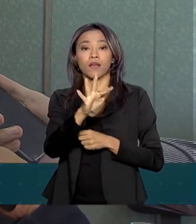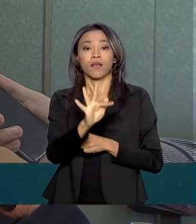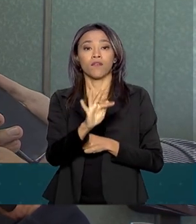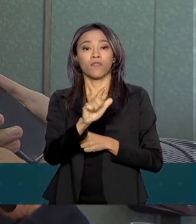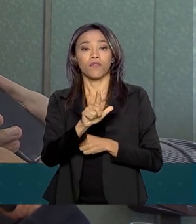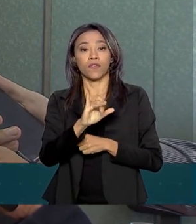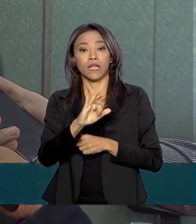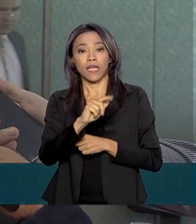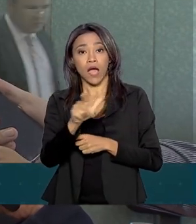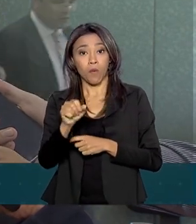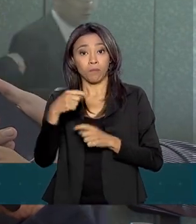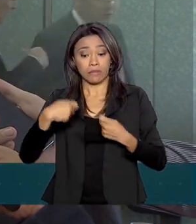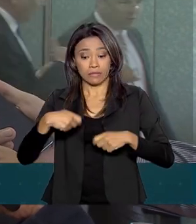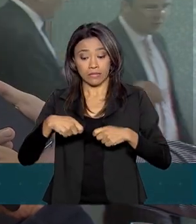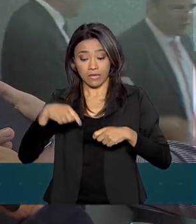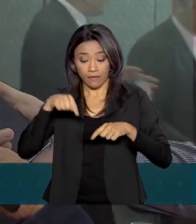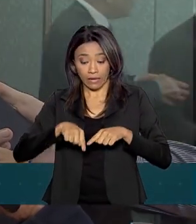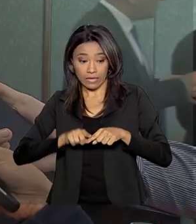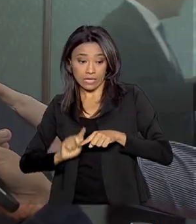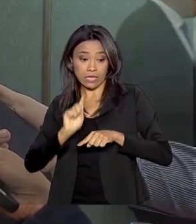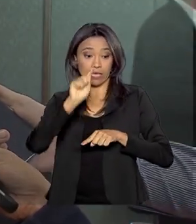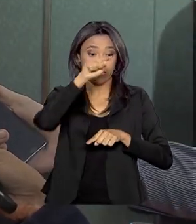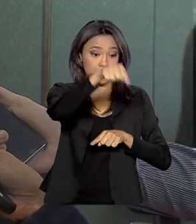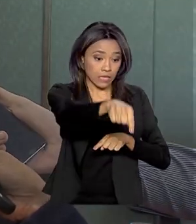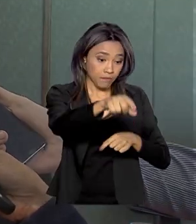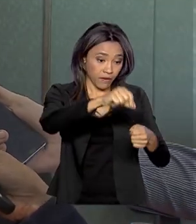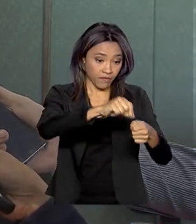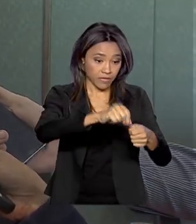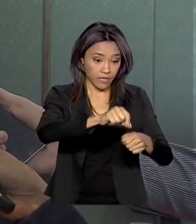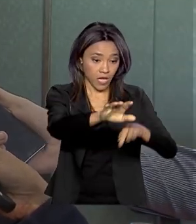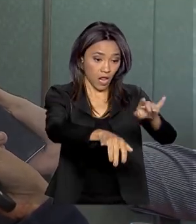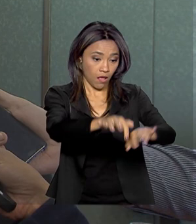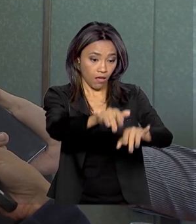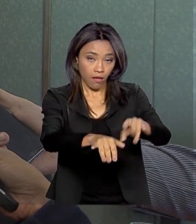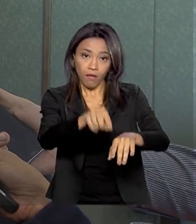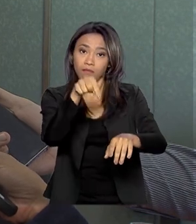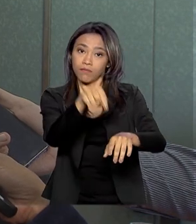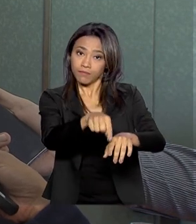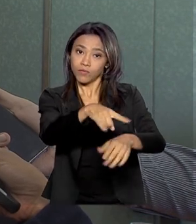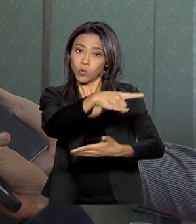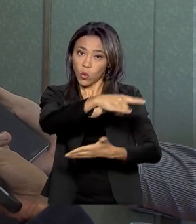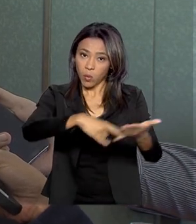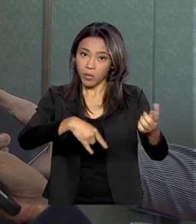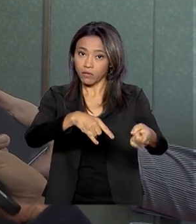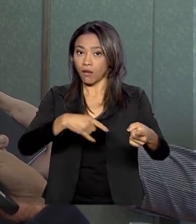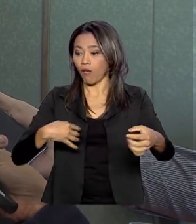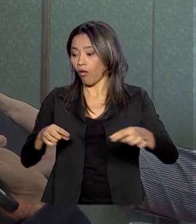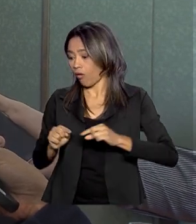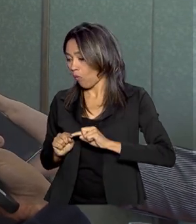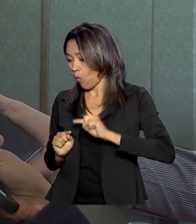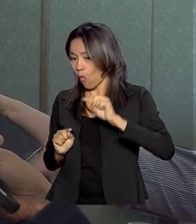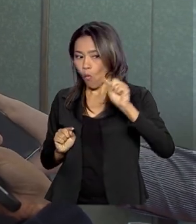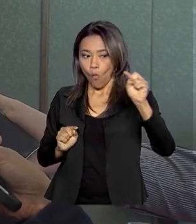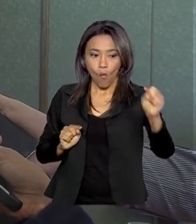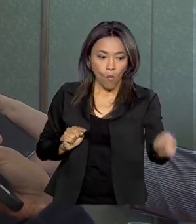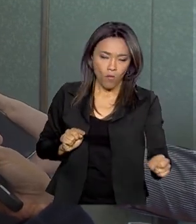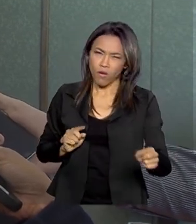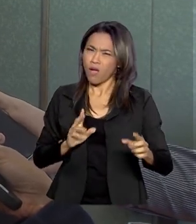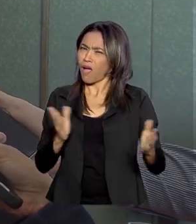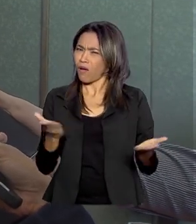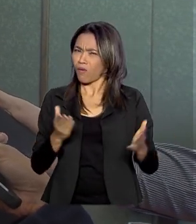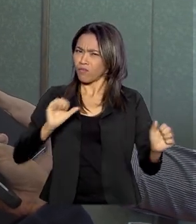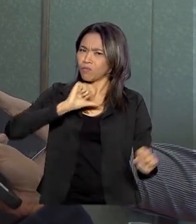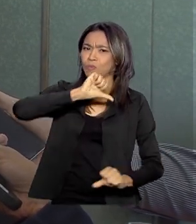deslocar em cada estado onde ele quer uma filial e fazer o registro dessa empresa, ou seja, se deslocando e perdendo tempo. Agora, com a integração